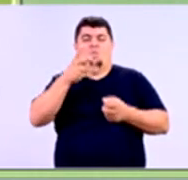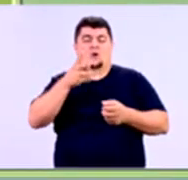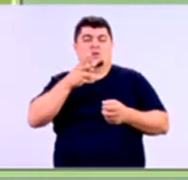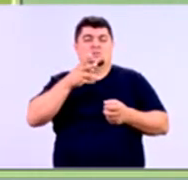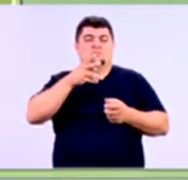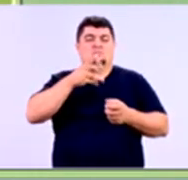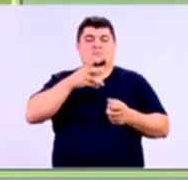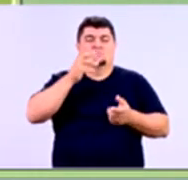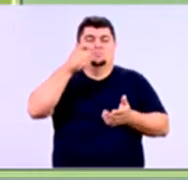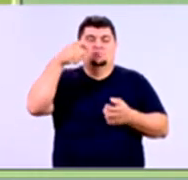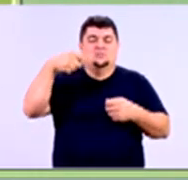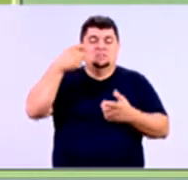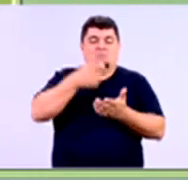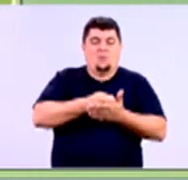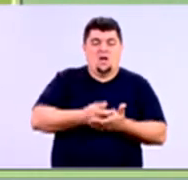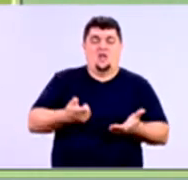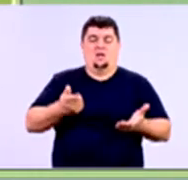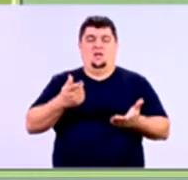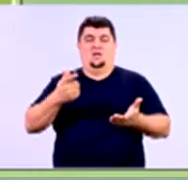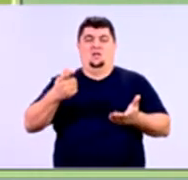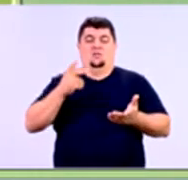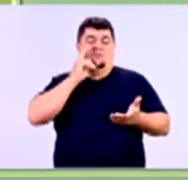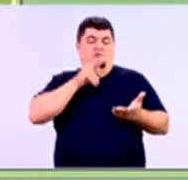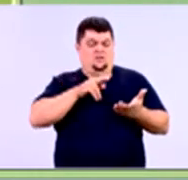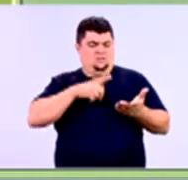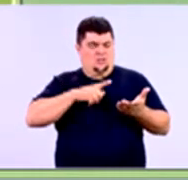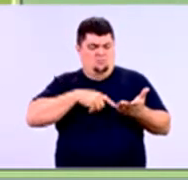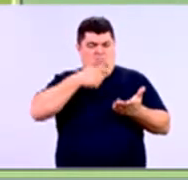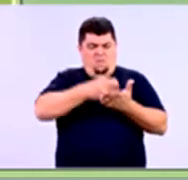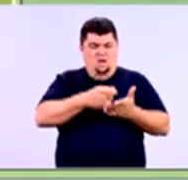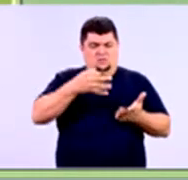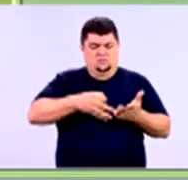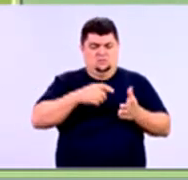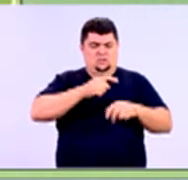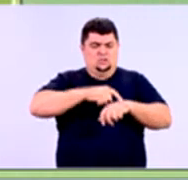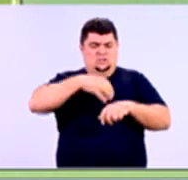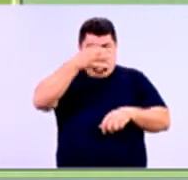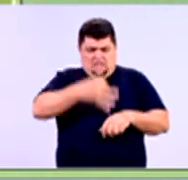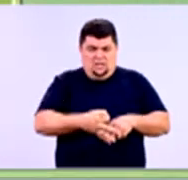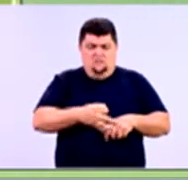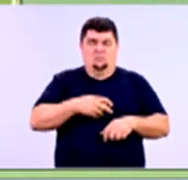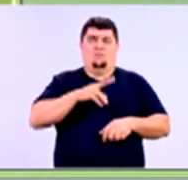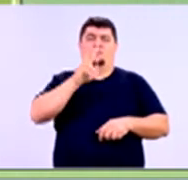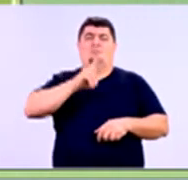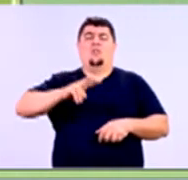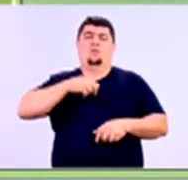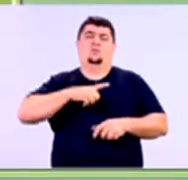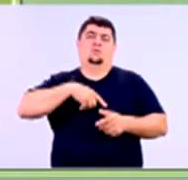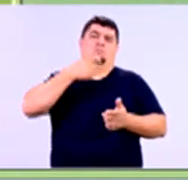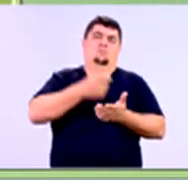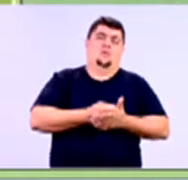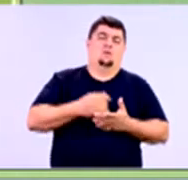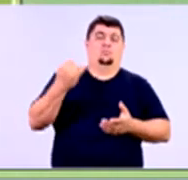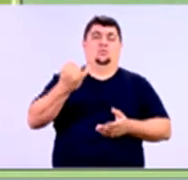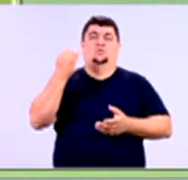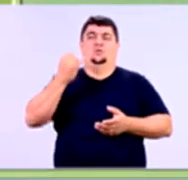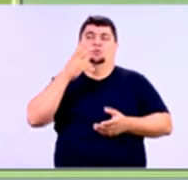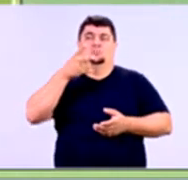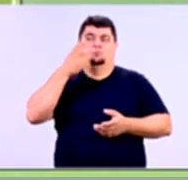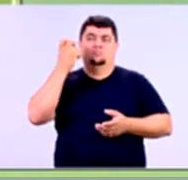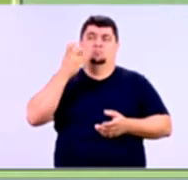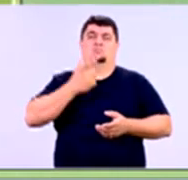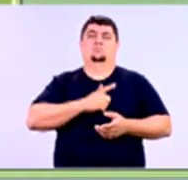dei com sentido de crédito aos meus clientes. Está pagando-se em dia sim ou não. Qual o valor. Então, é importante fazer